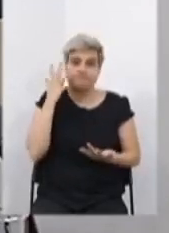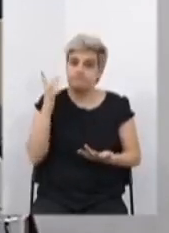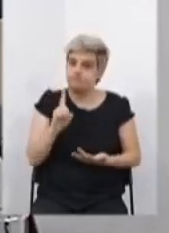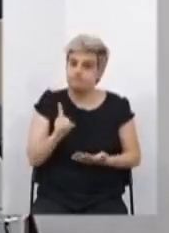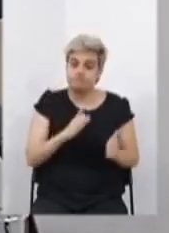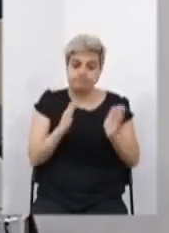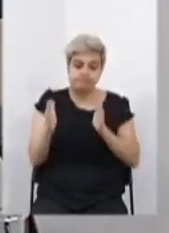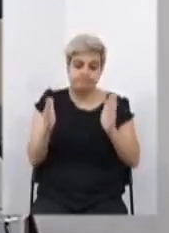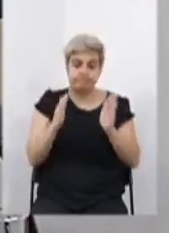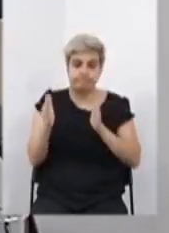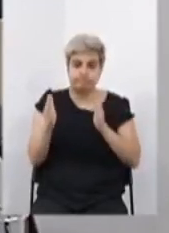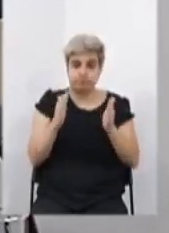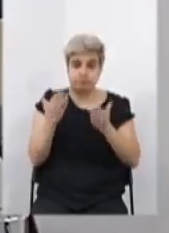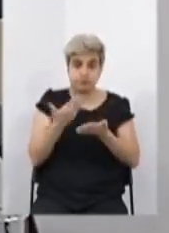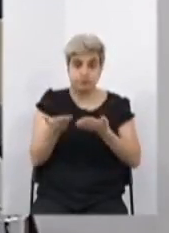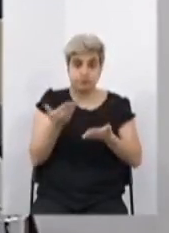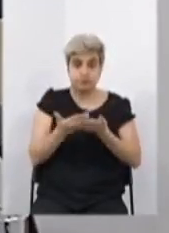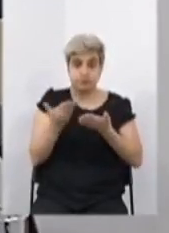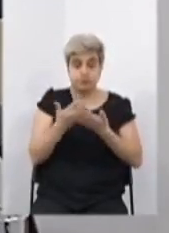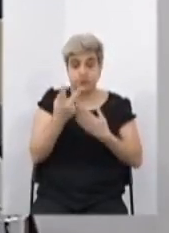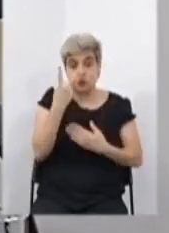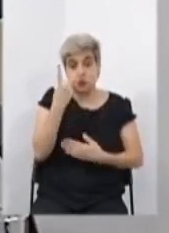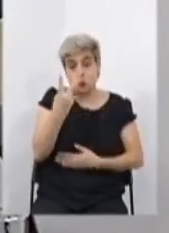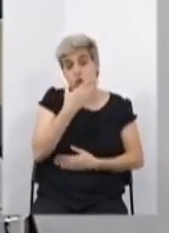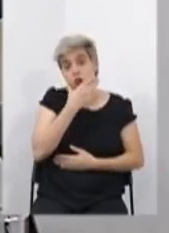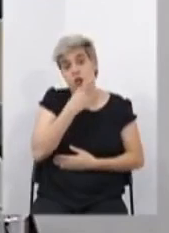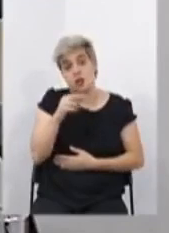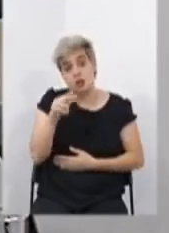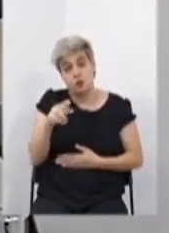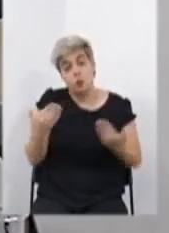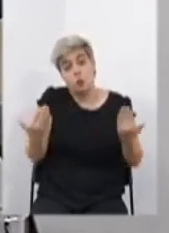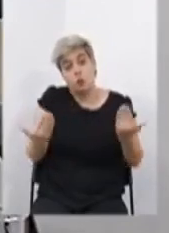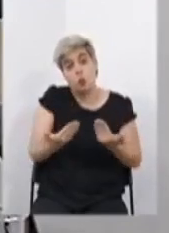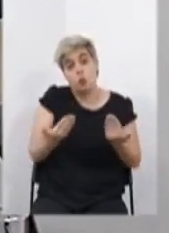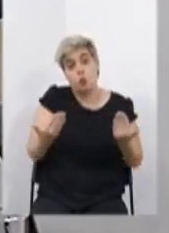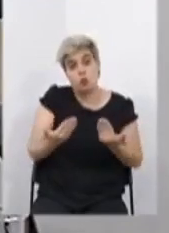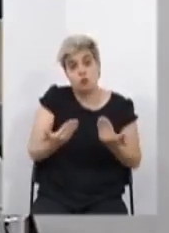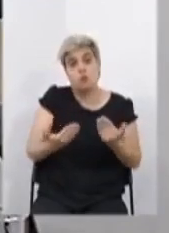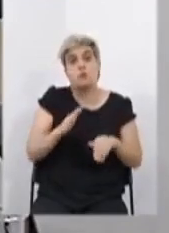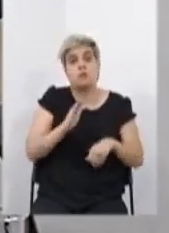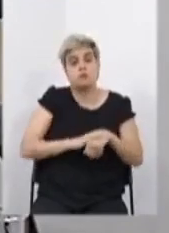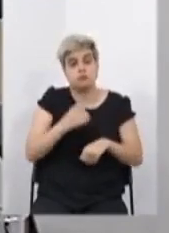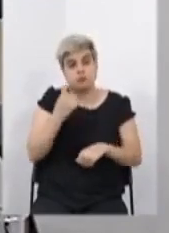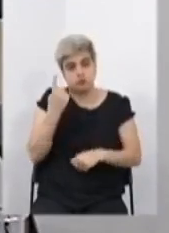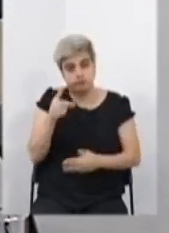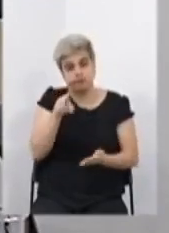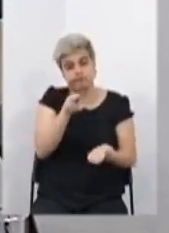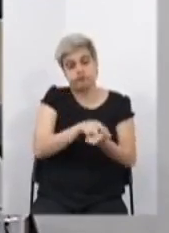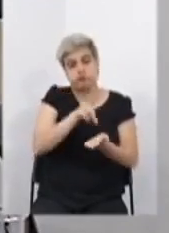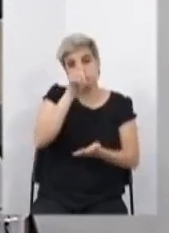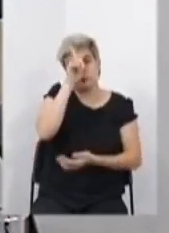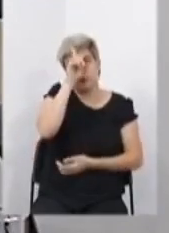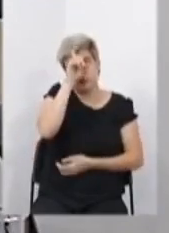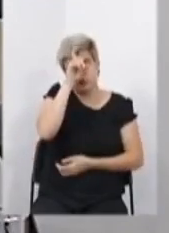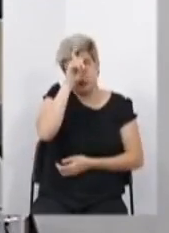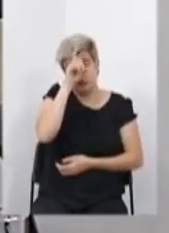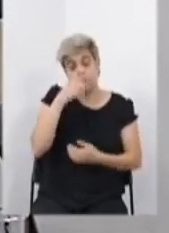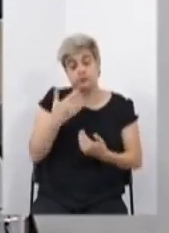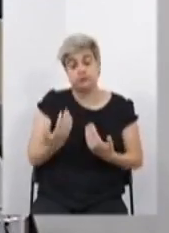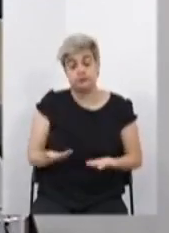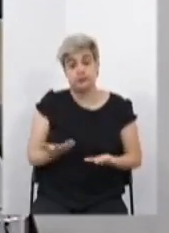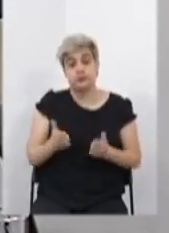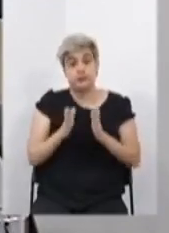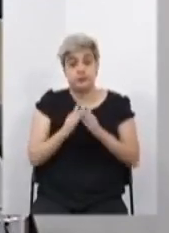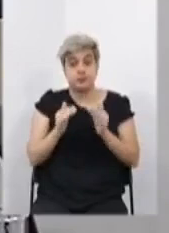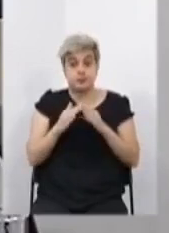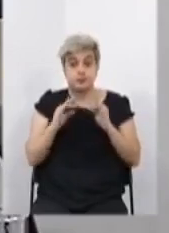período. perdi em dois meses dois irmãos e hoje estou com outro irmão no CTI pelo Covid. Então, eu pedi